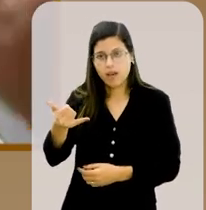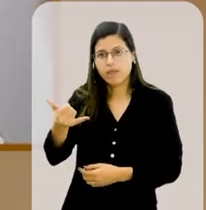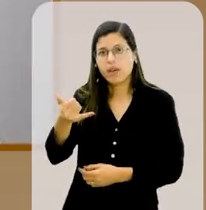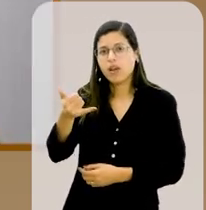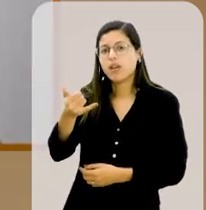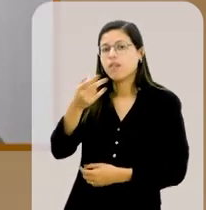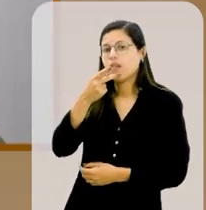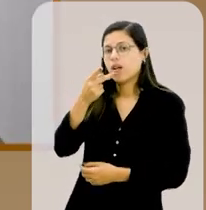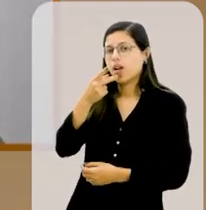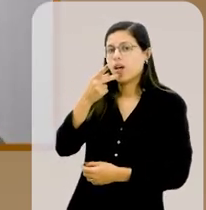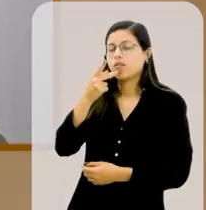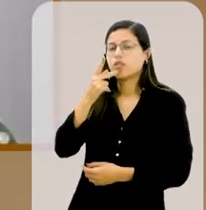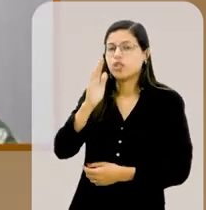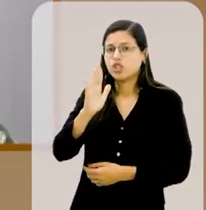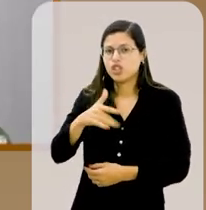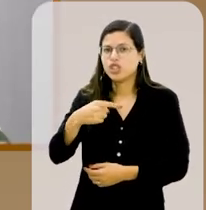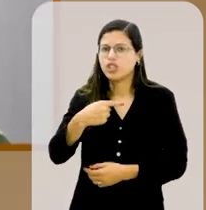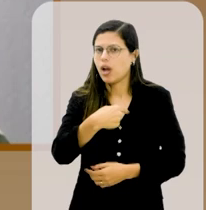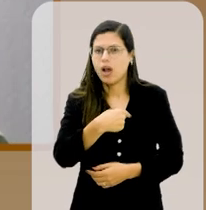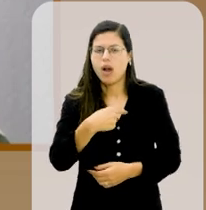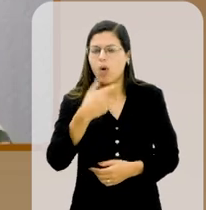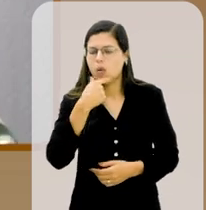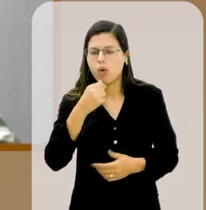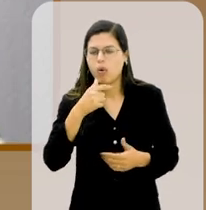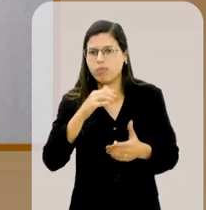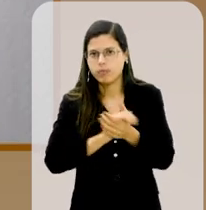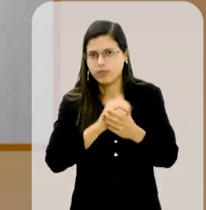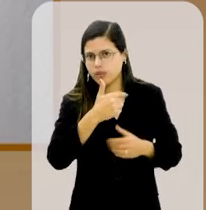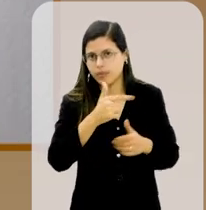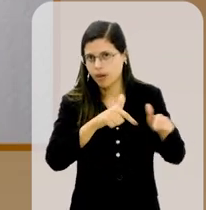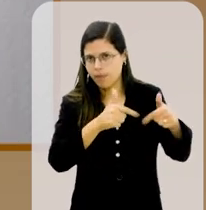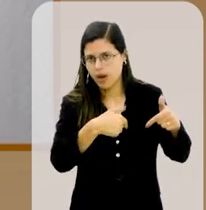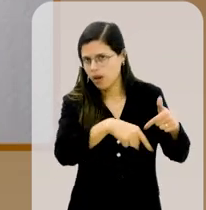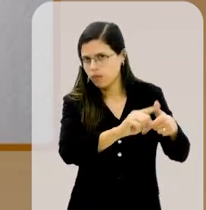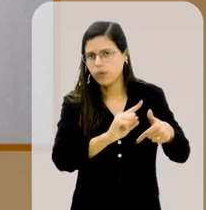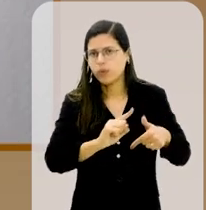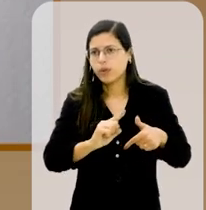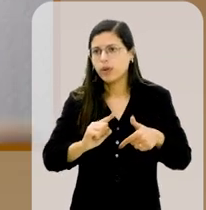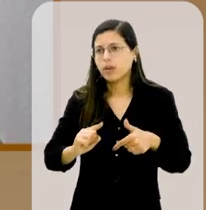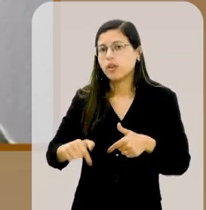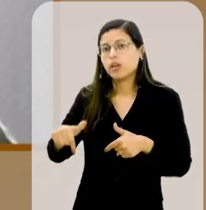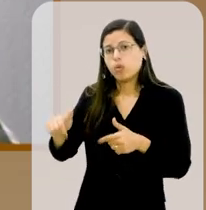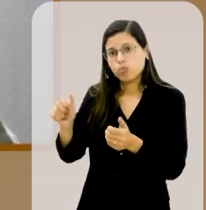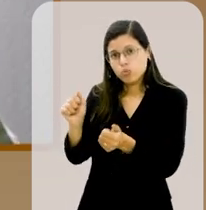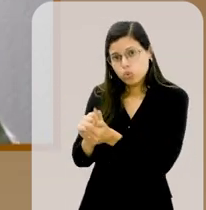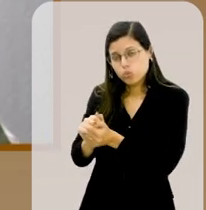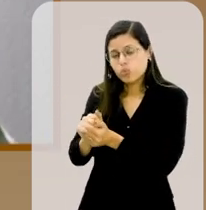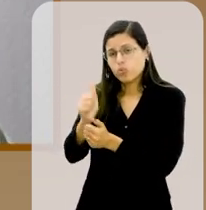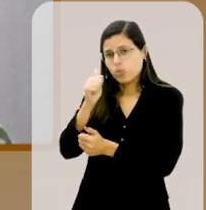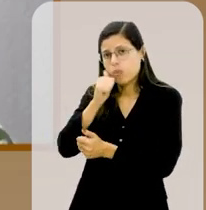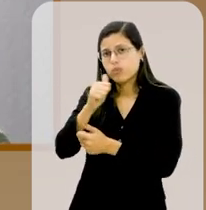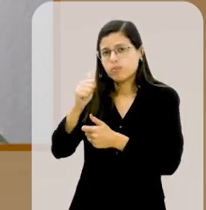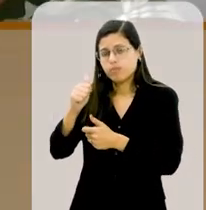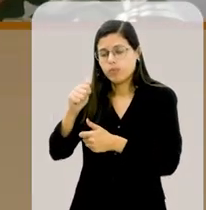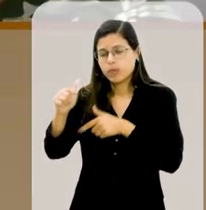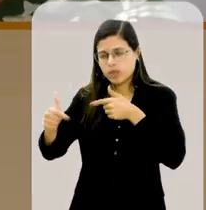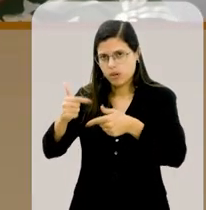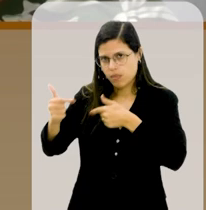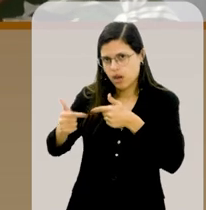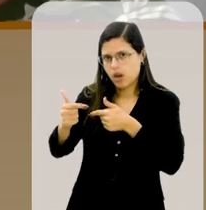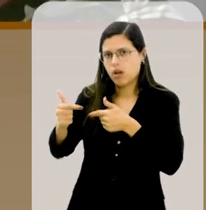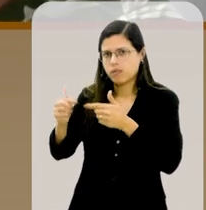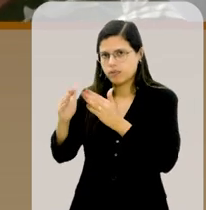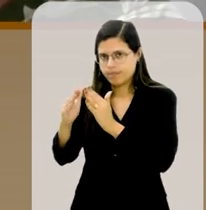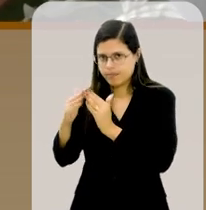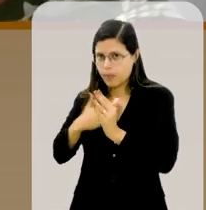dizia, olha, ele já foi para o trabalho. Aí, ela vinha até a mim e com a moça que trabalhava na minha casa, eu tomava banho com elas, me